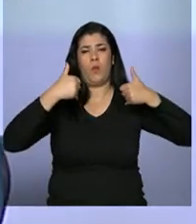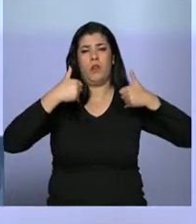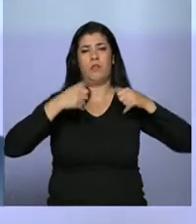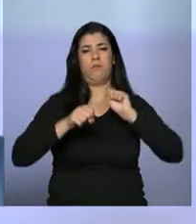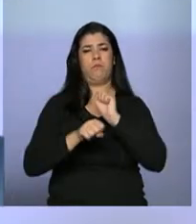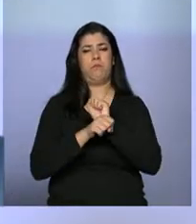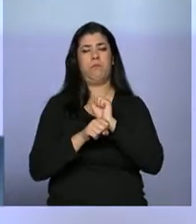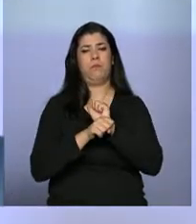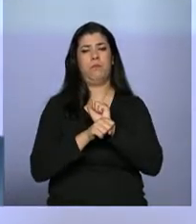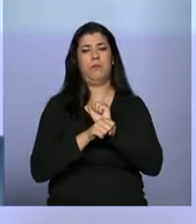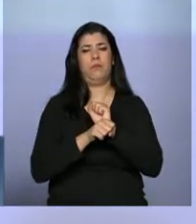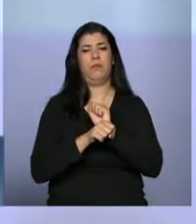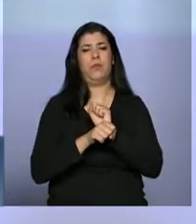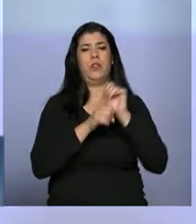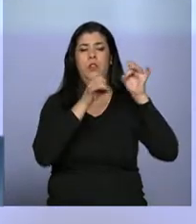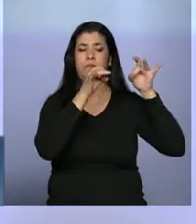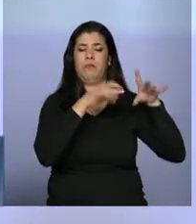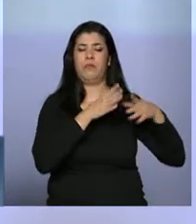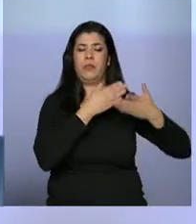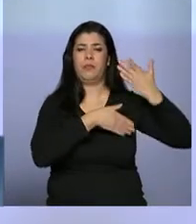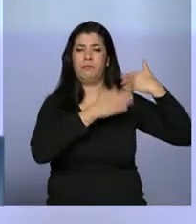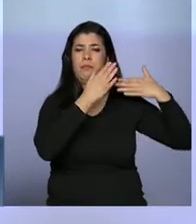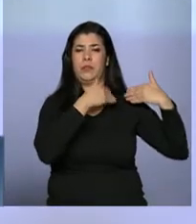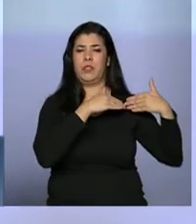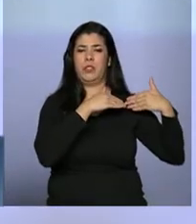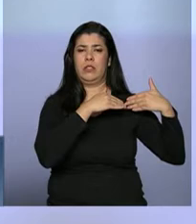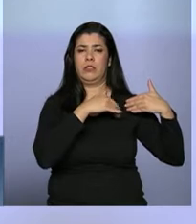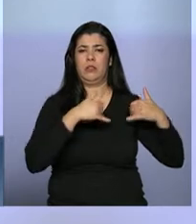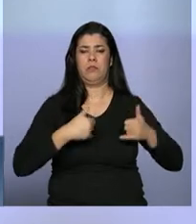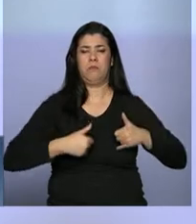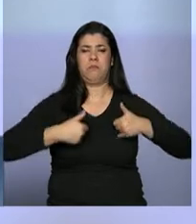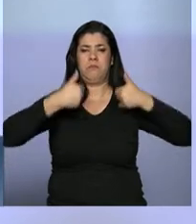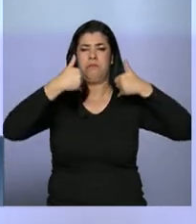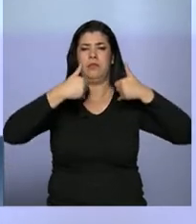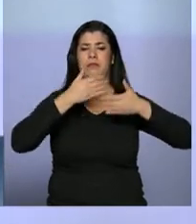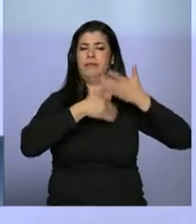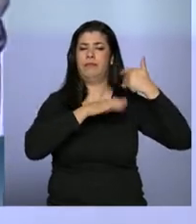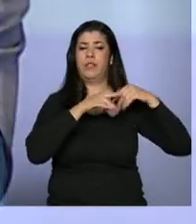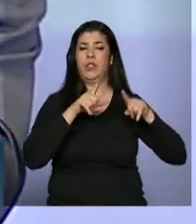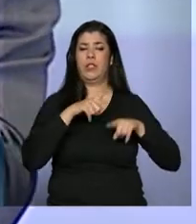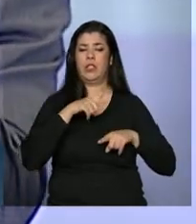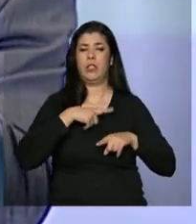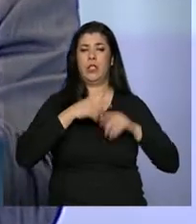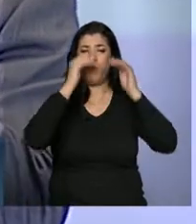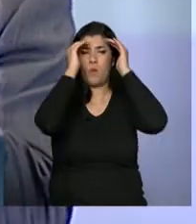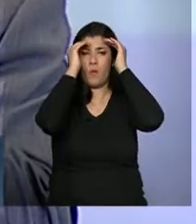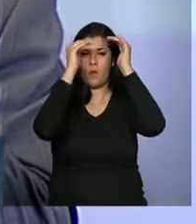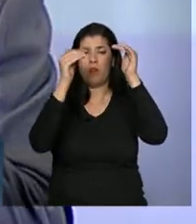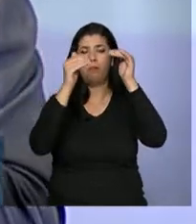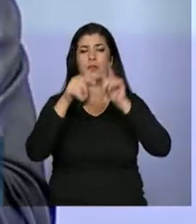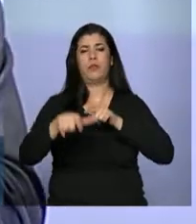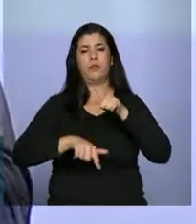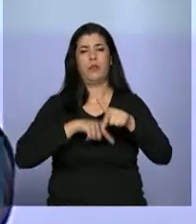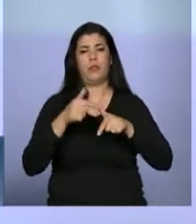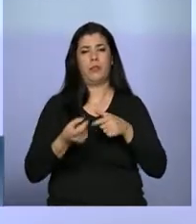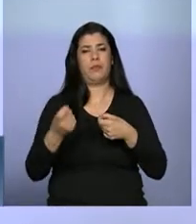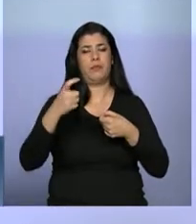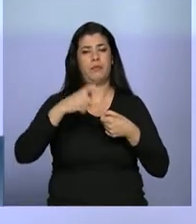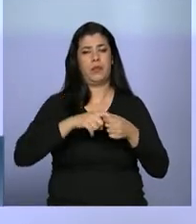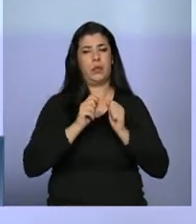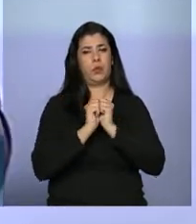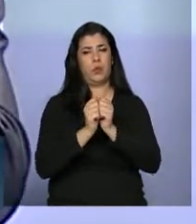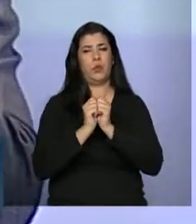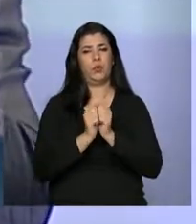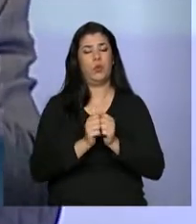Já abri mão disso há algum tempo. Tenho absoluto respeito pelo trabalho que é desenvolvido em parceria. fico